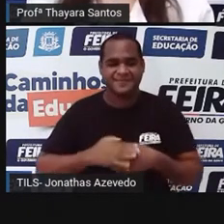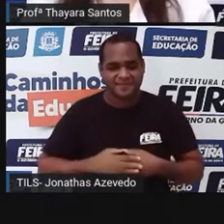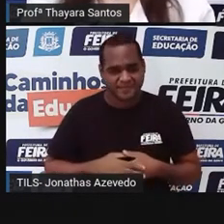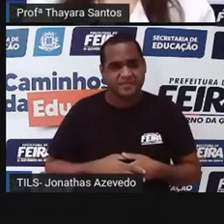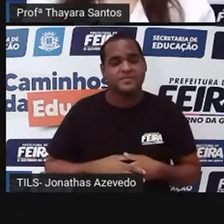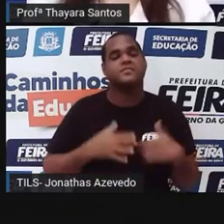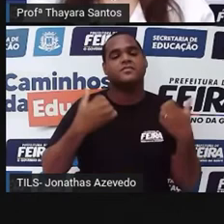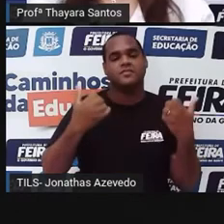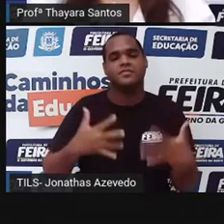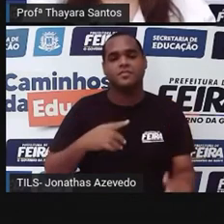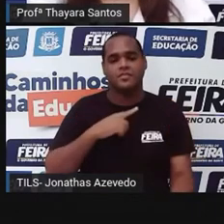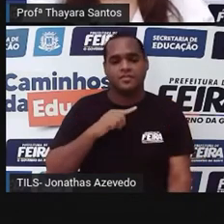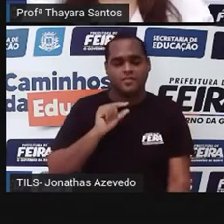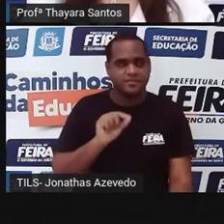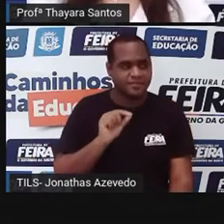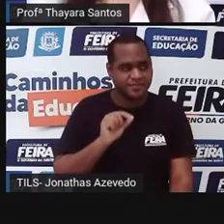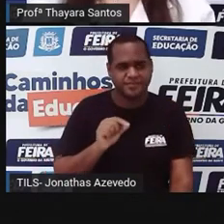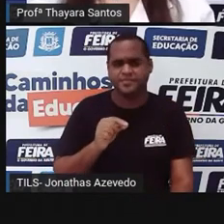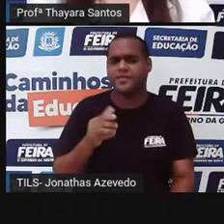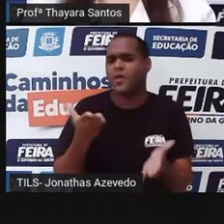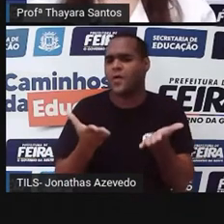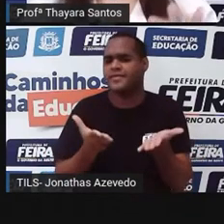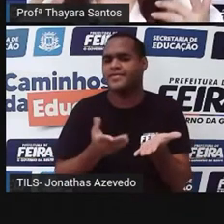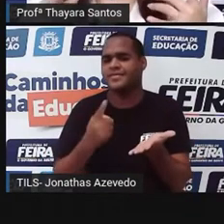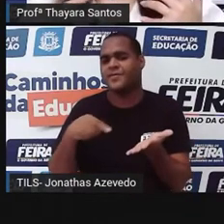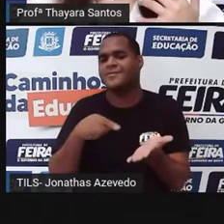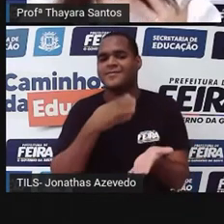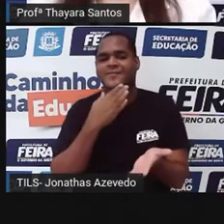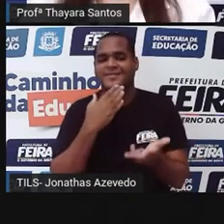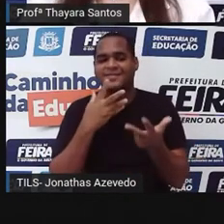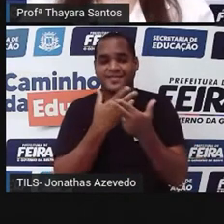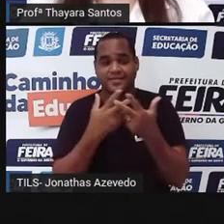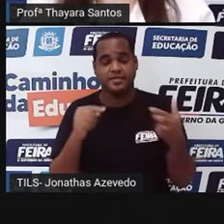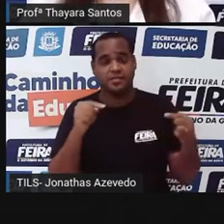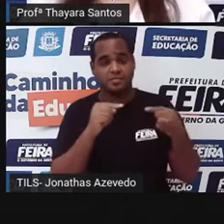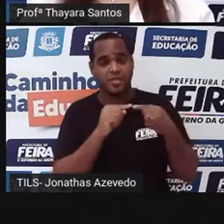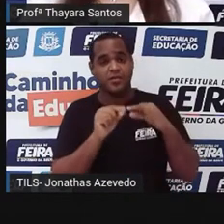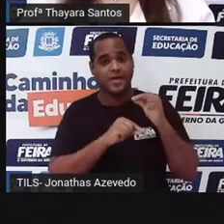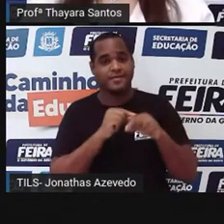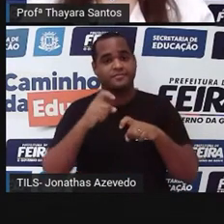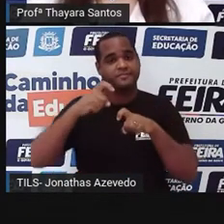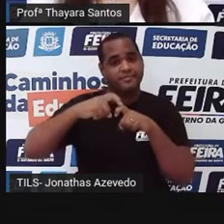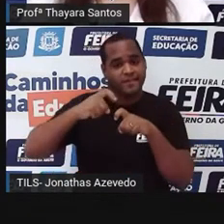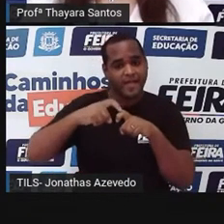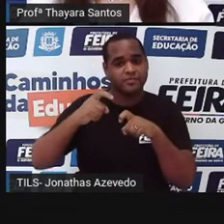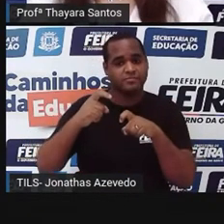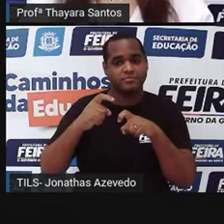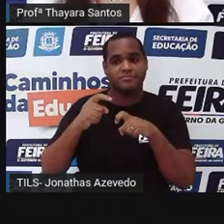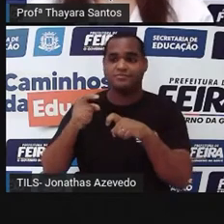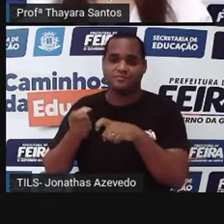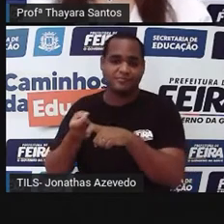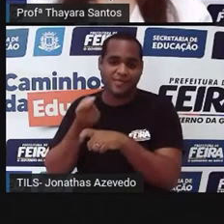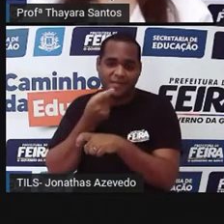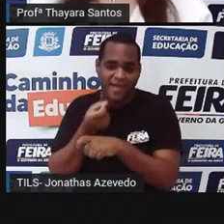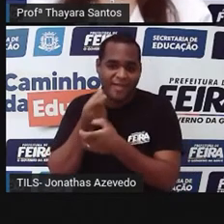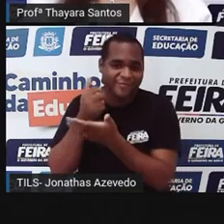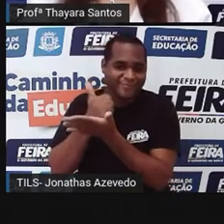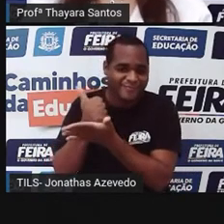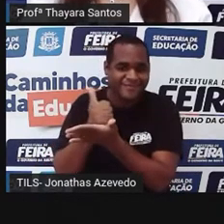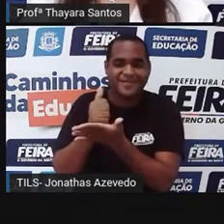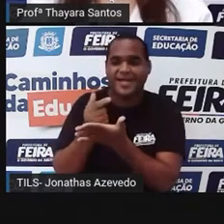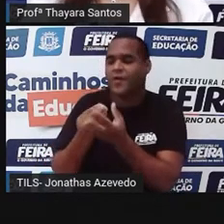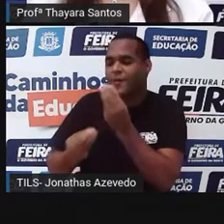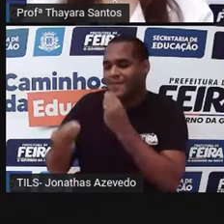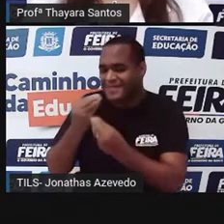Então, atualmente, esse conhecimento, ele pode ser aplicado na medicina, na indústria farmacêutica, na indústria de